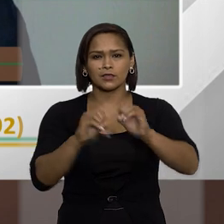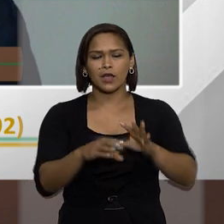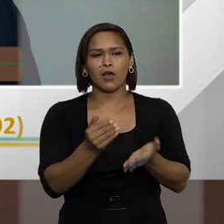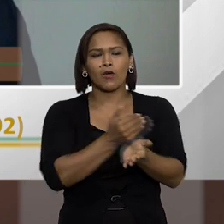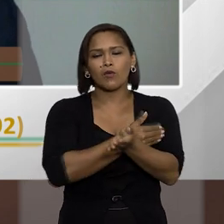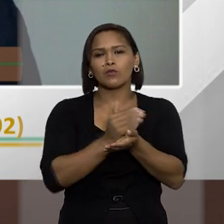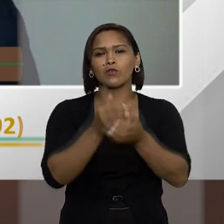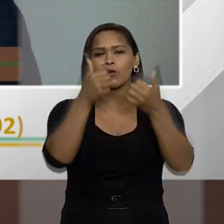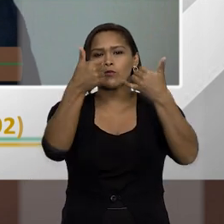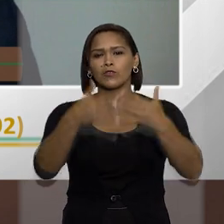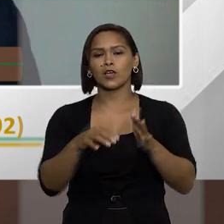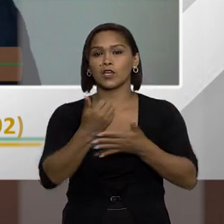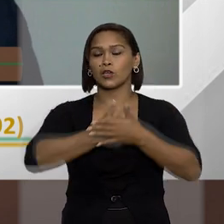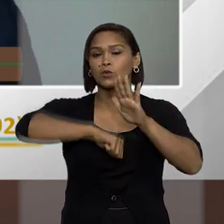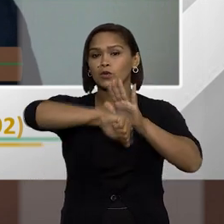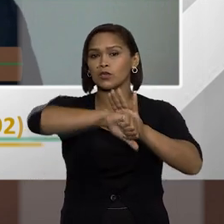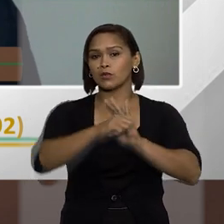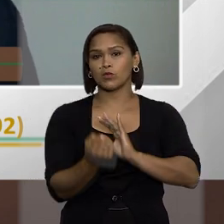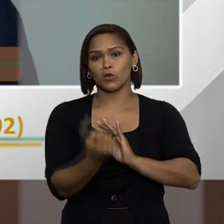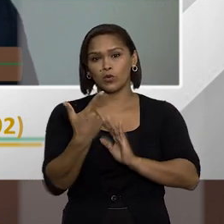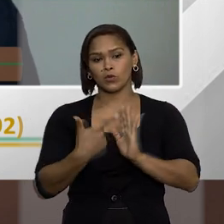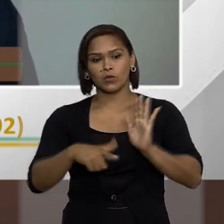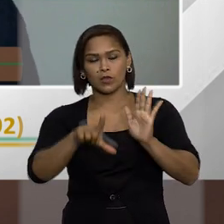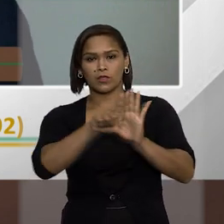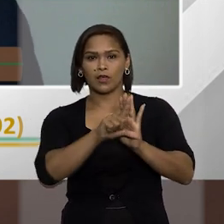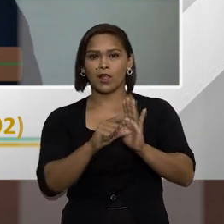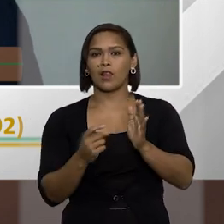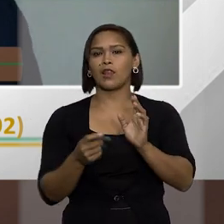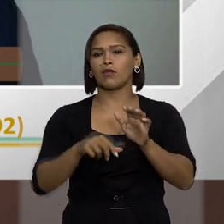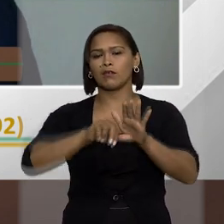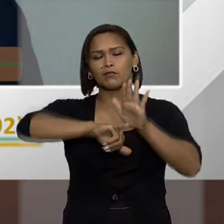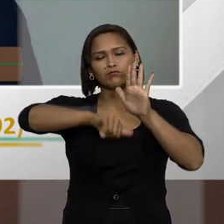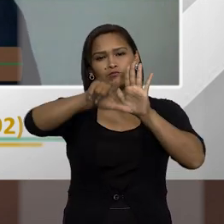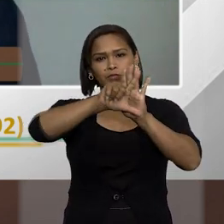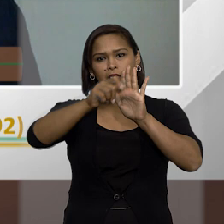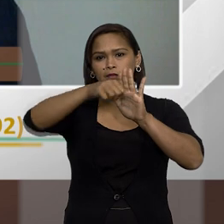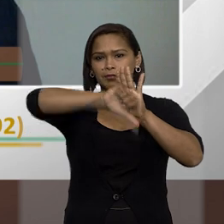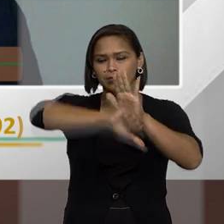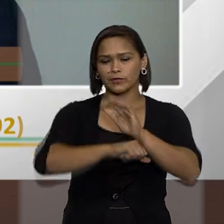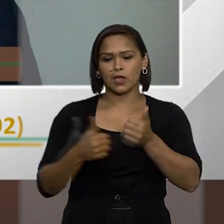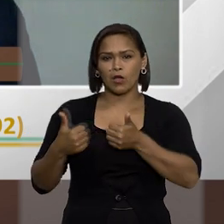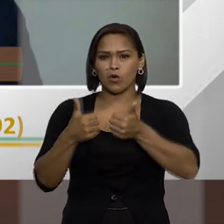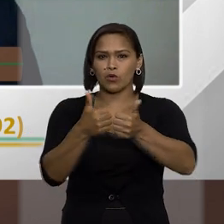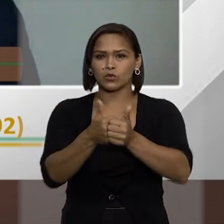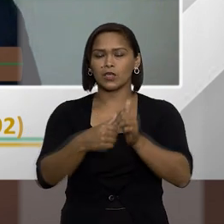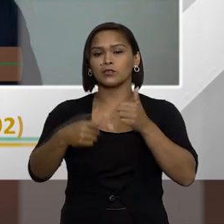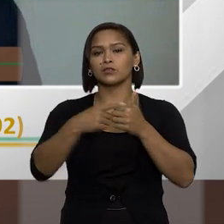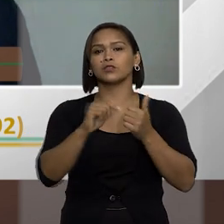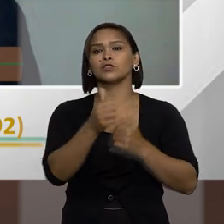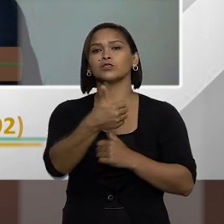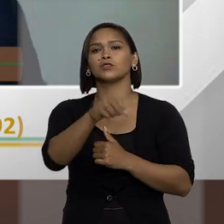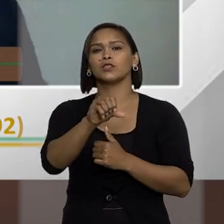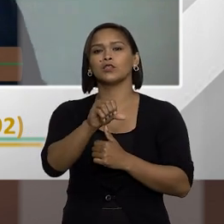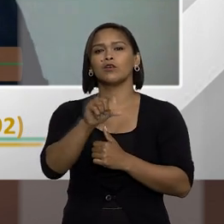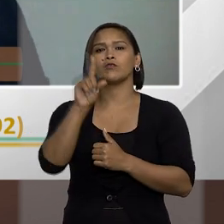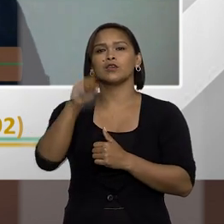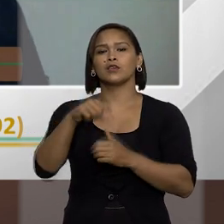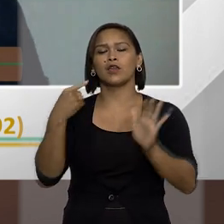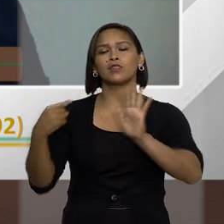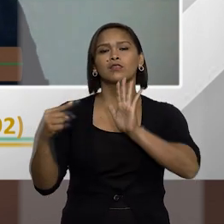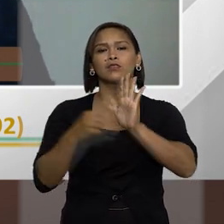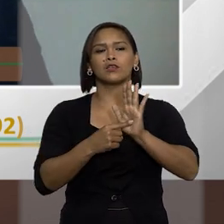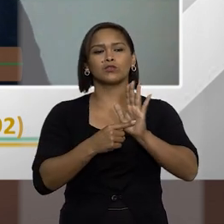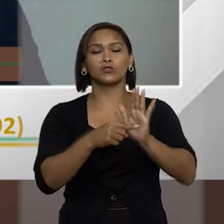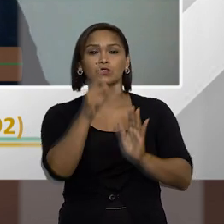ministra, costumo dizer que o único crime previsto na Lei de Improbidade é uma conduta tipificada lá no artigo 19, que é